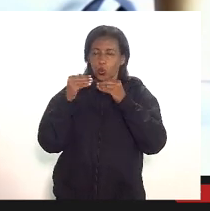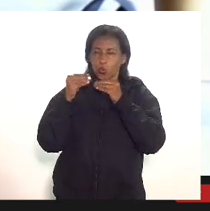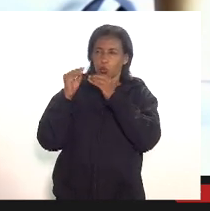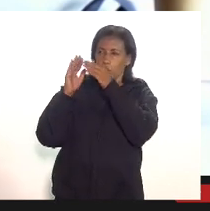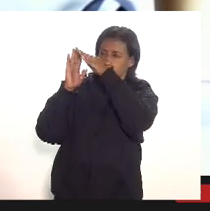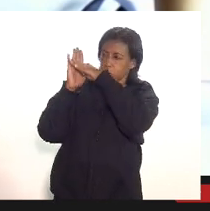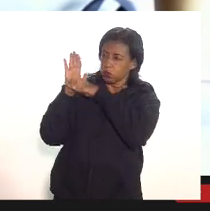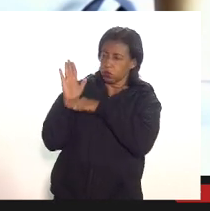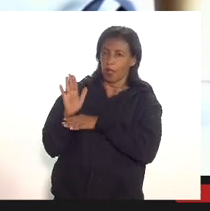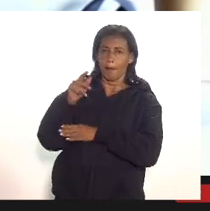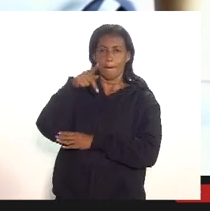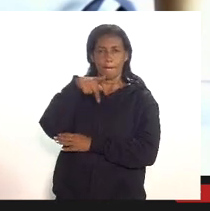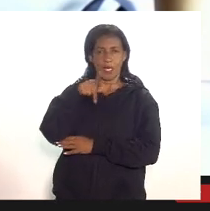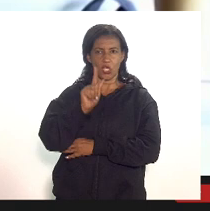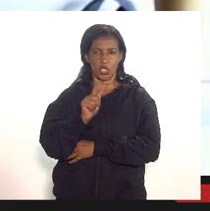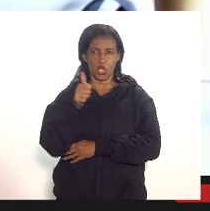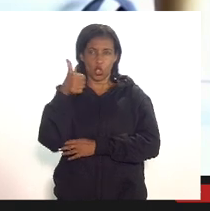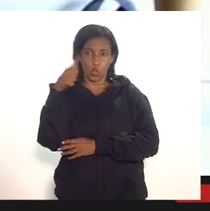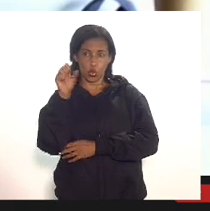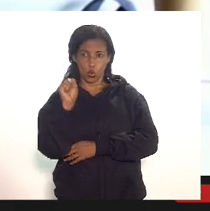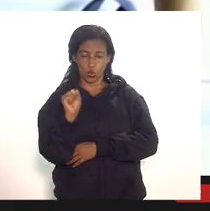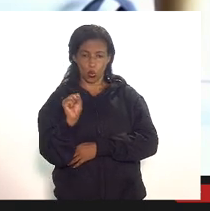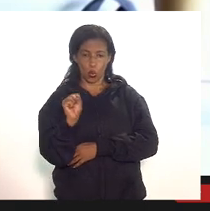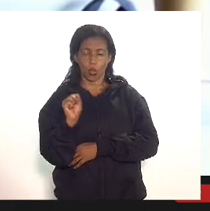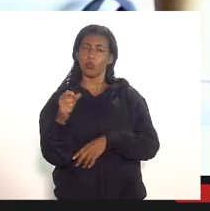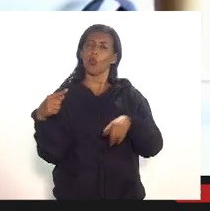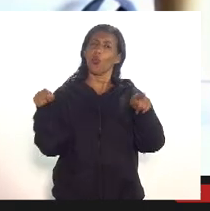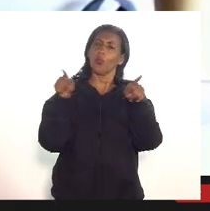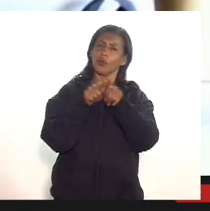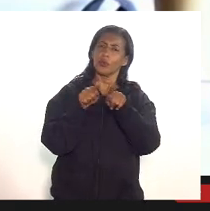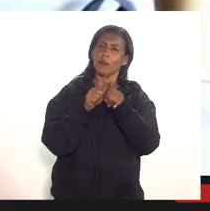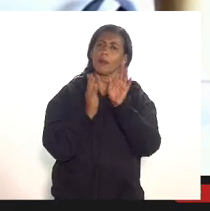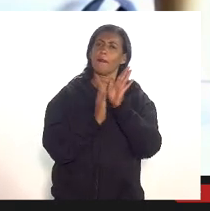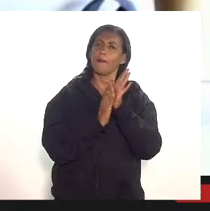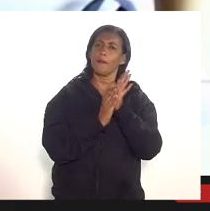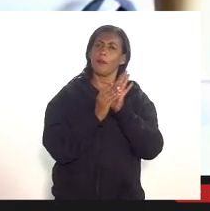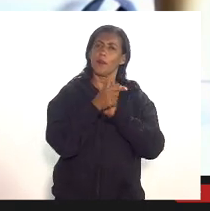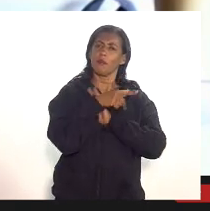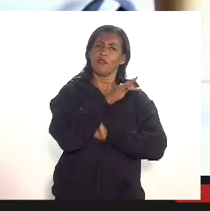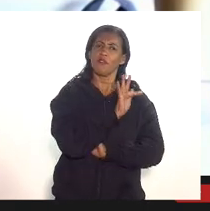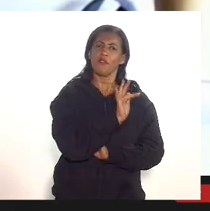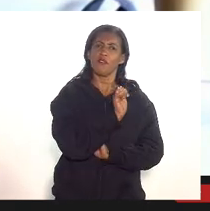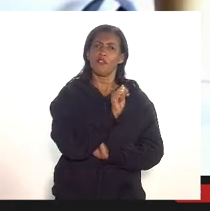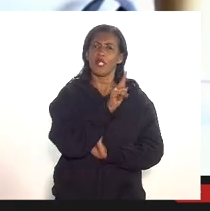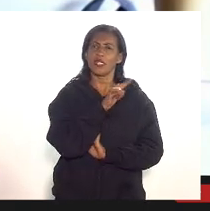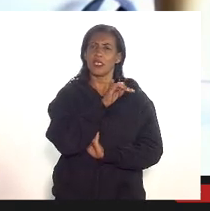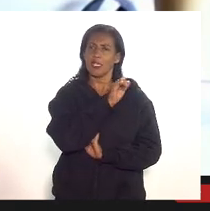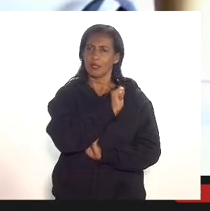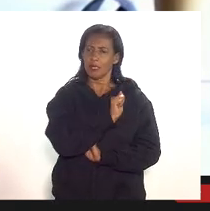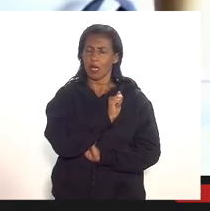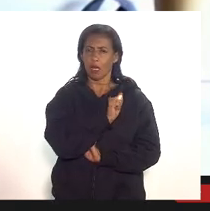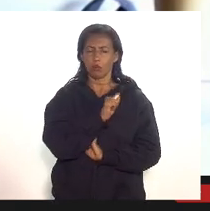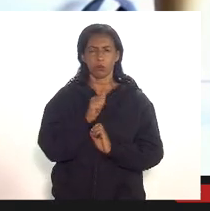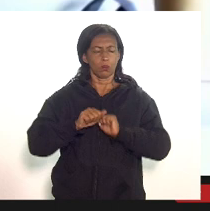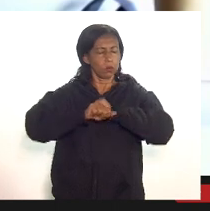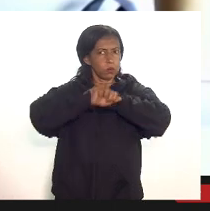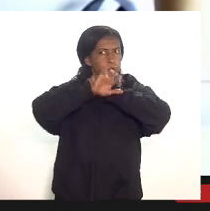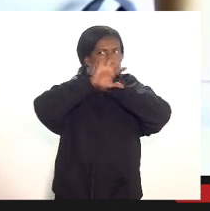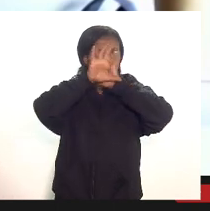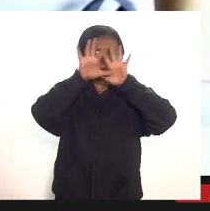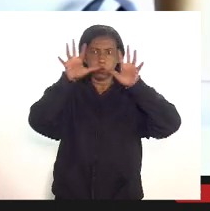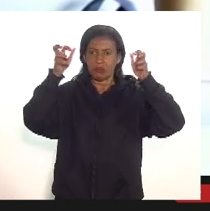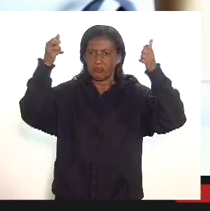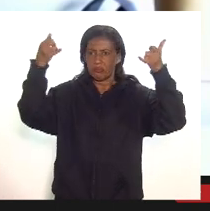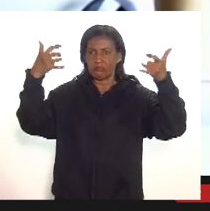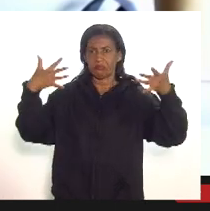PG18 como também da própria fazenda achei profundamente esclarecedora